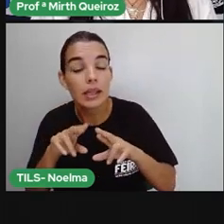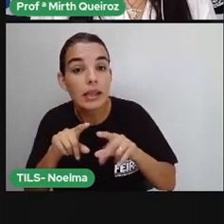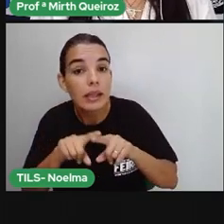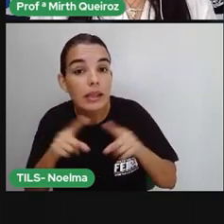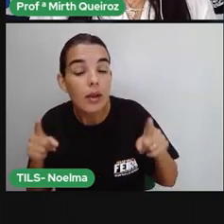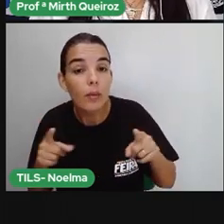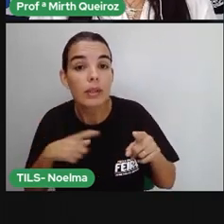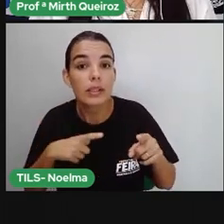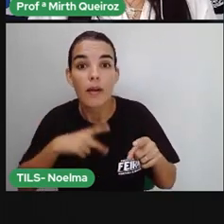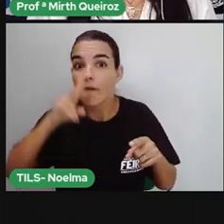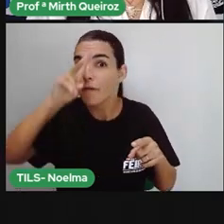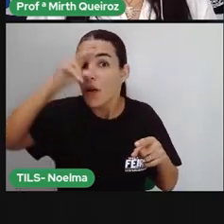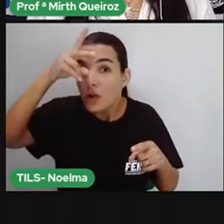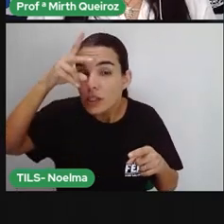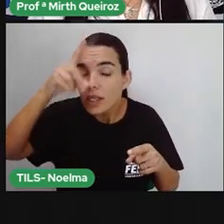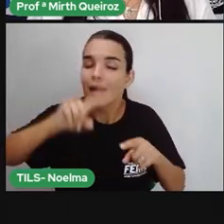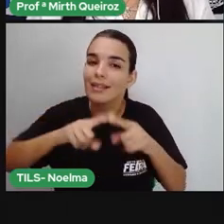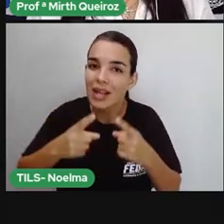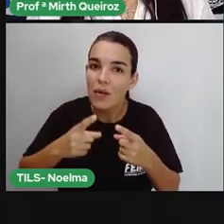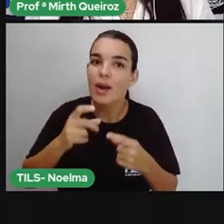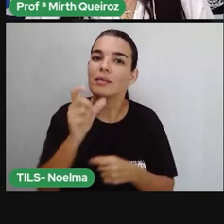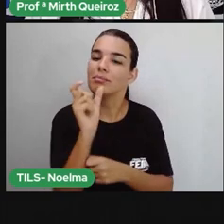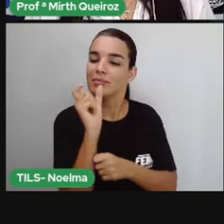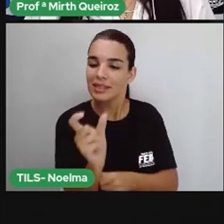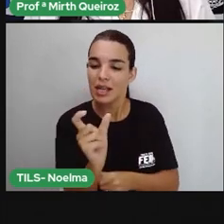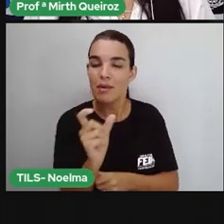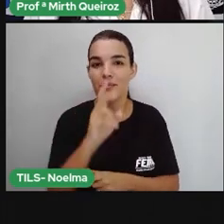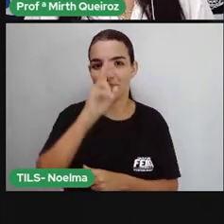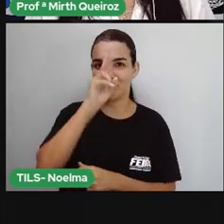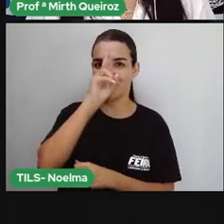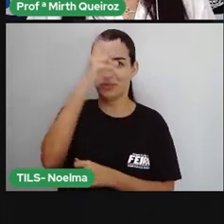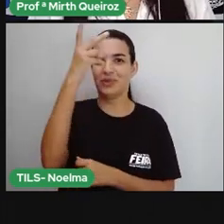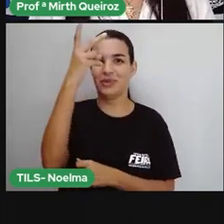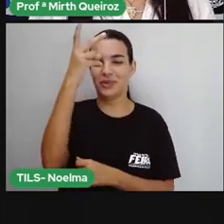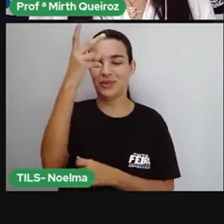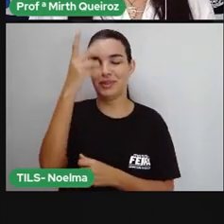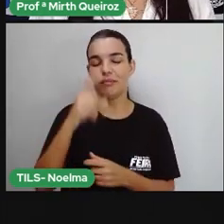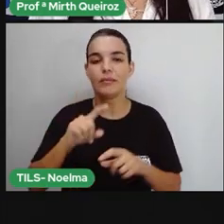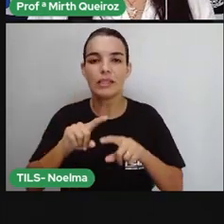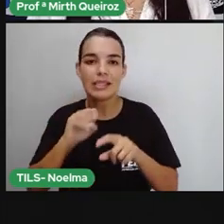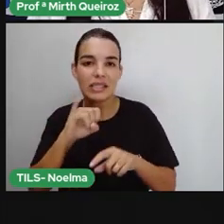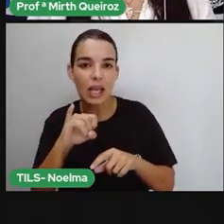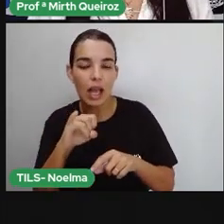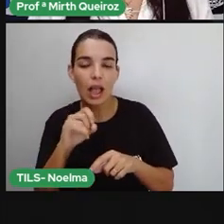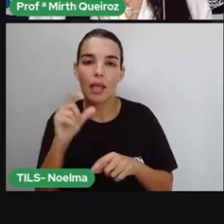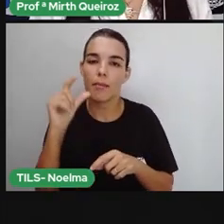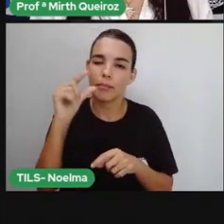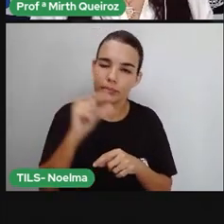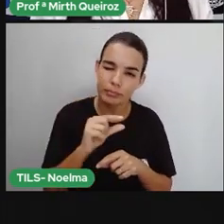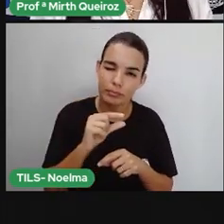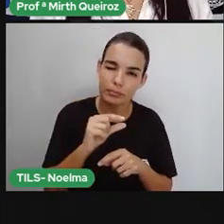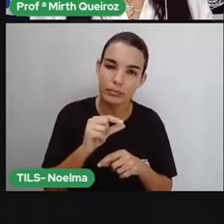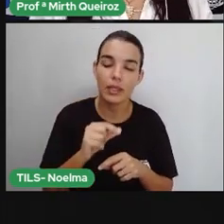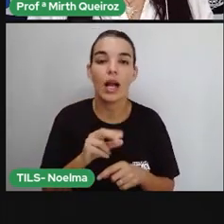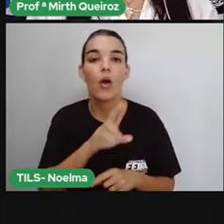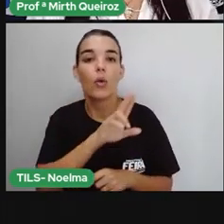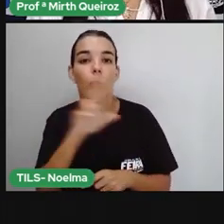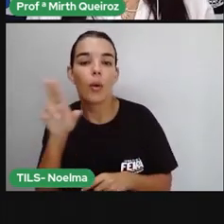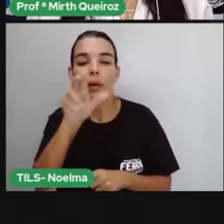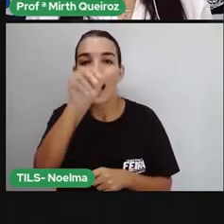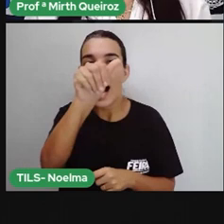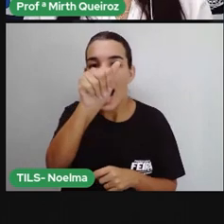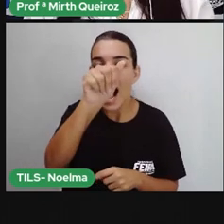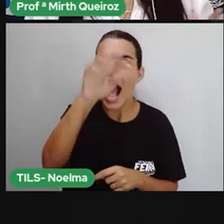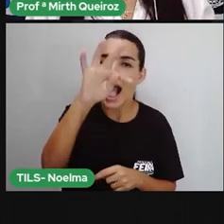mais força a gente chama de sílaba tônica. A que tem menos força nós chamamos de sílabas átonas.